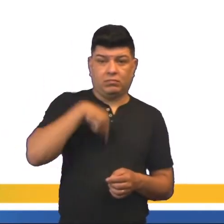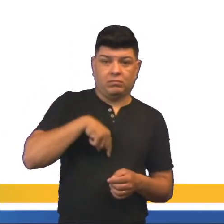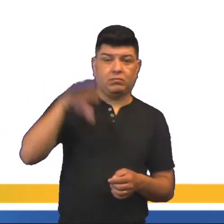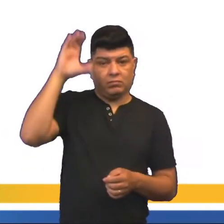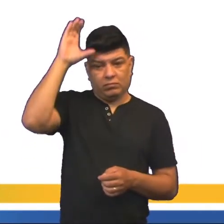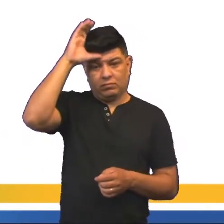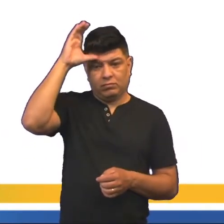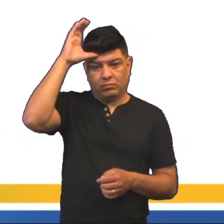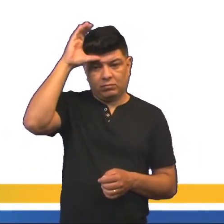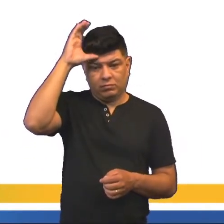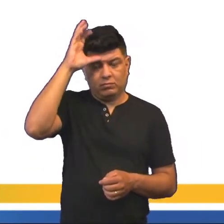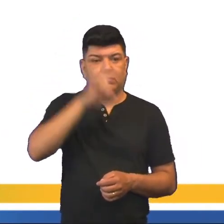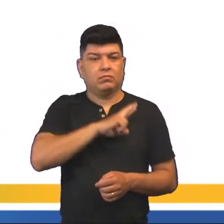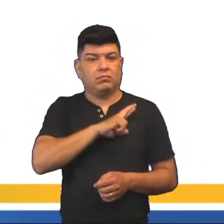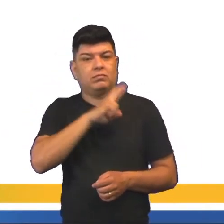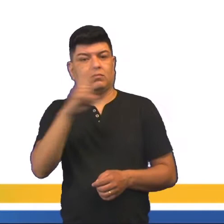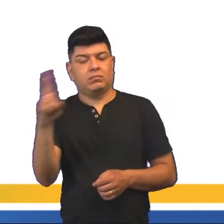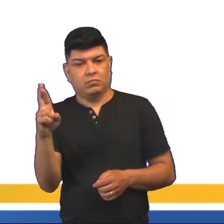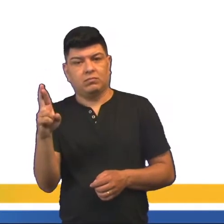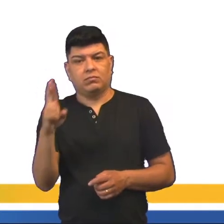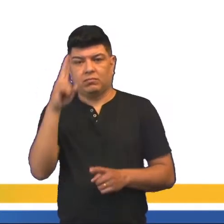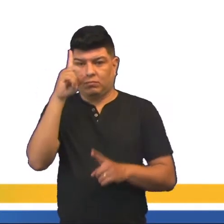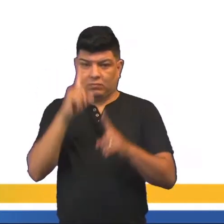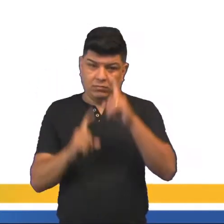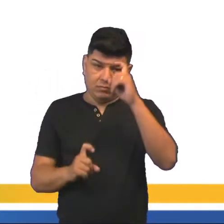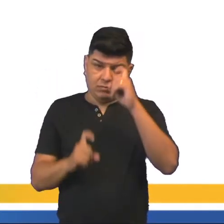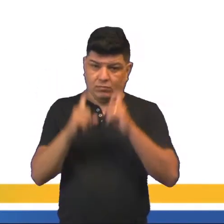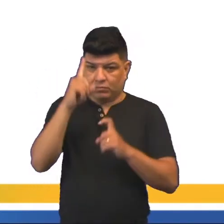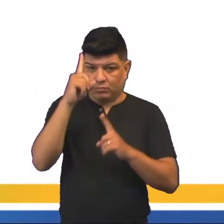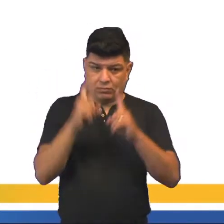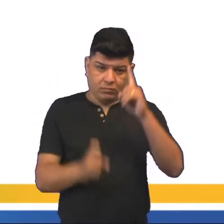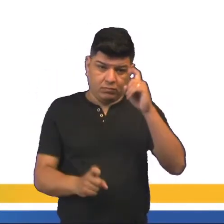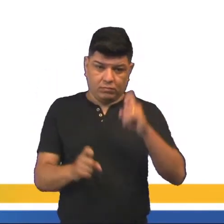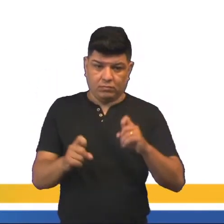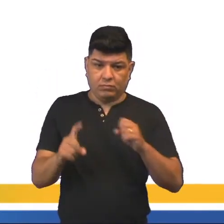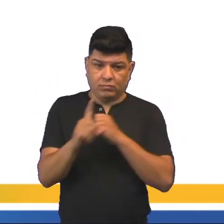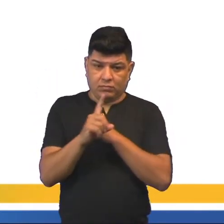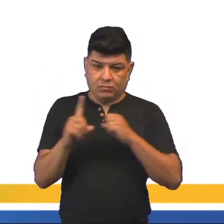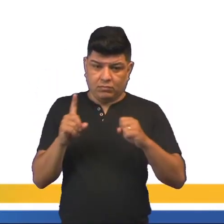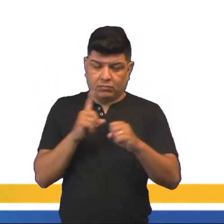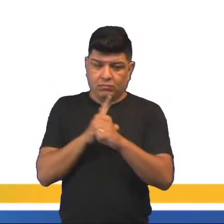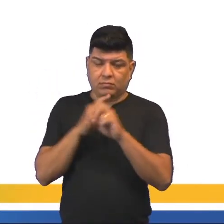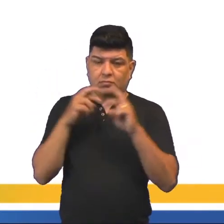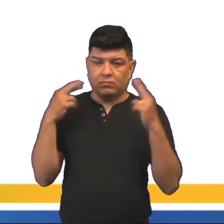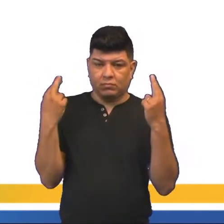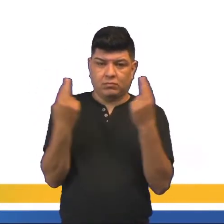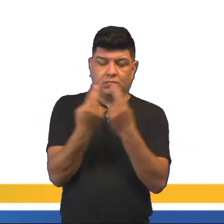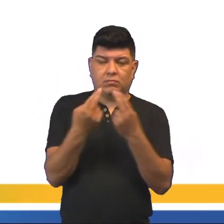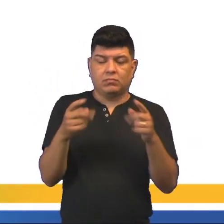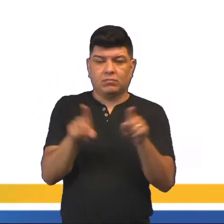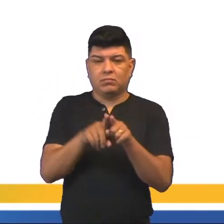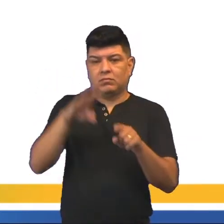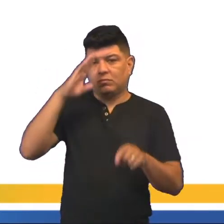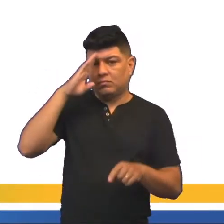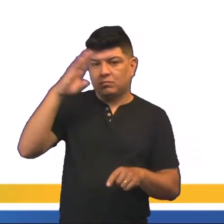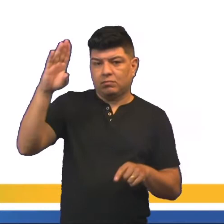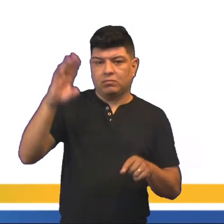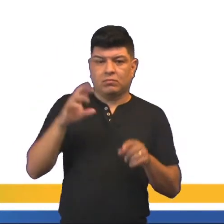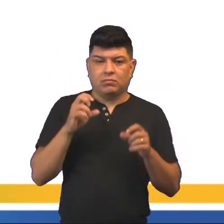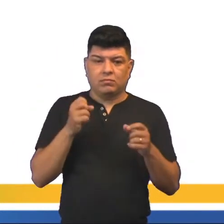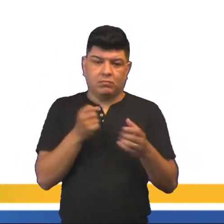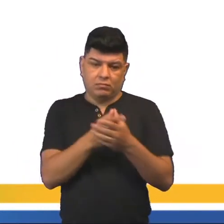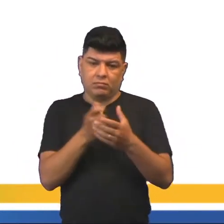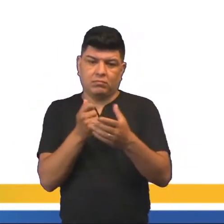consciência, liberdade religiosa, liberdade de expressão, liberdade de associação e reunião, e principalmente o livre